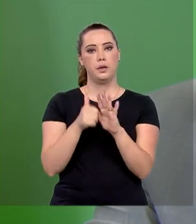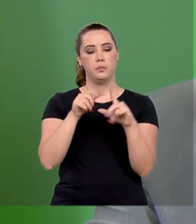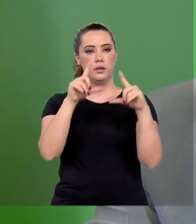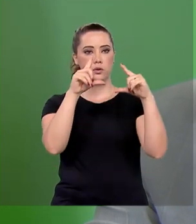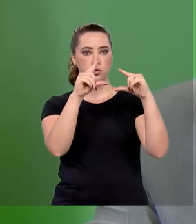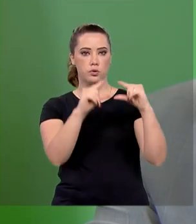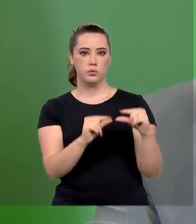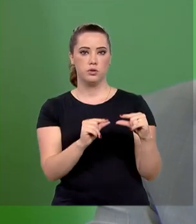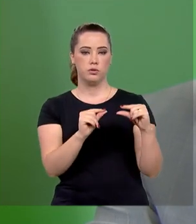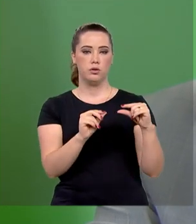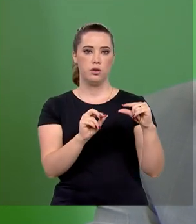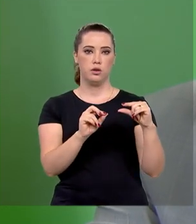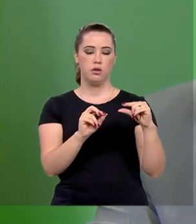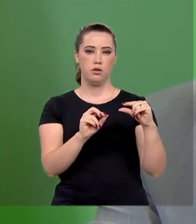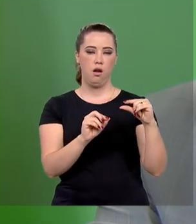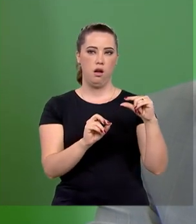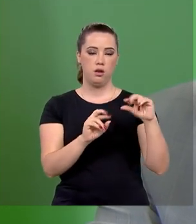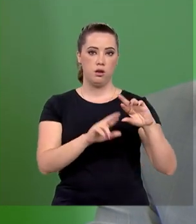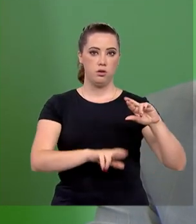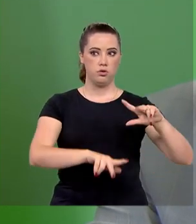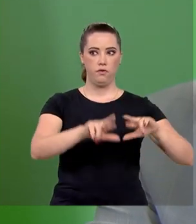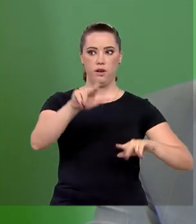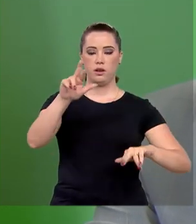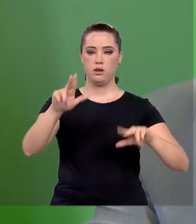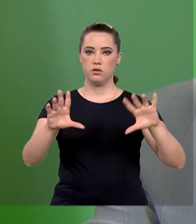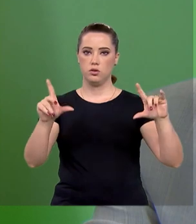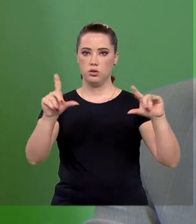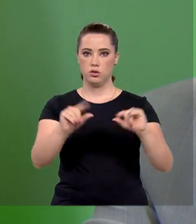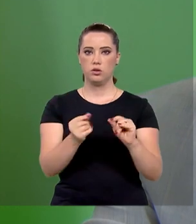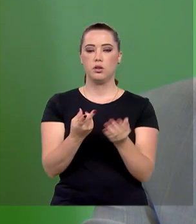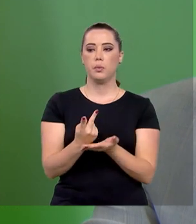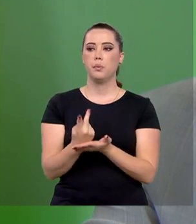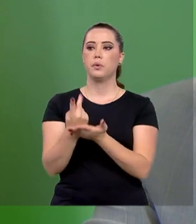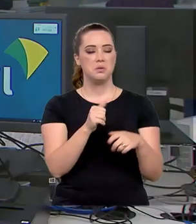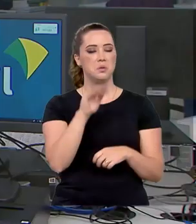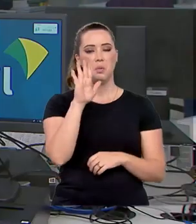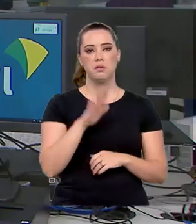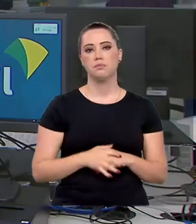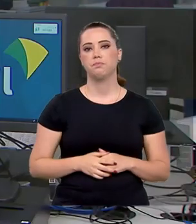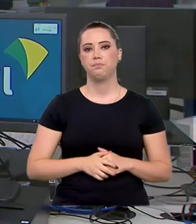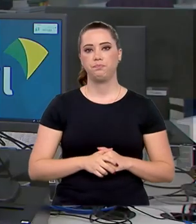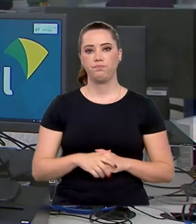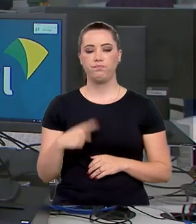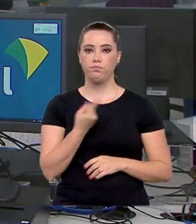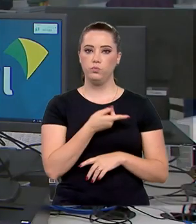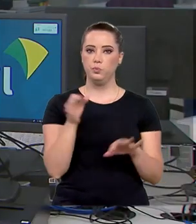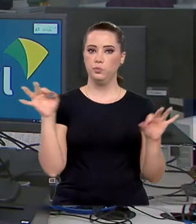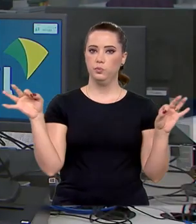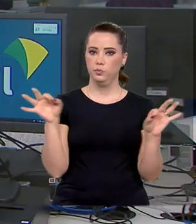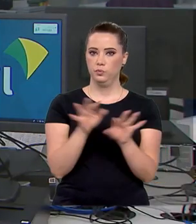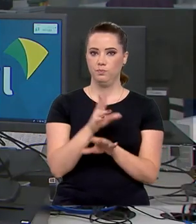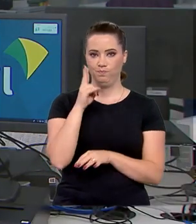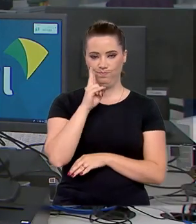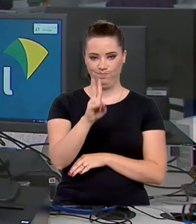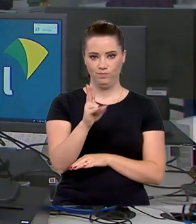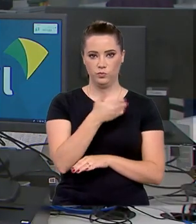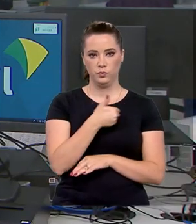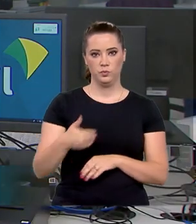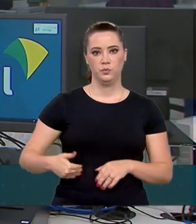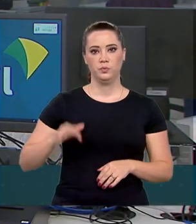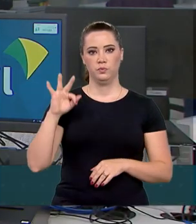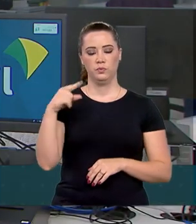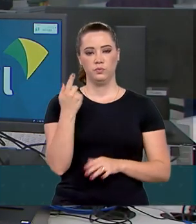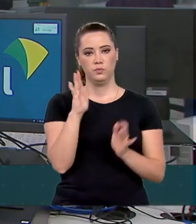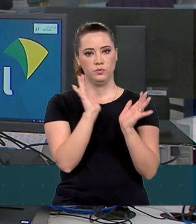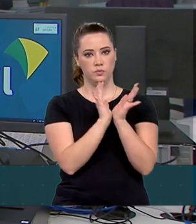iniquidades e, acima de tudo, também premiando a qualidade. A gente fica por aqui. Acesse mais notícias do